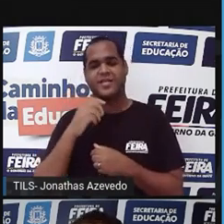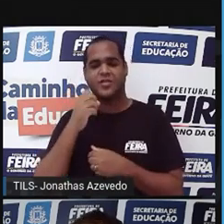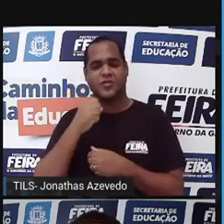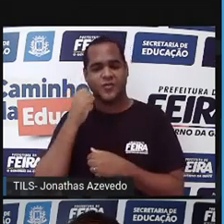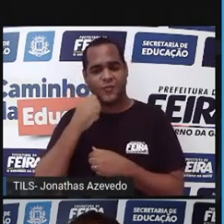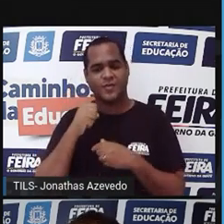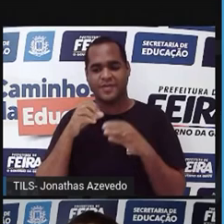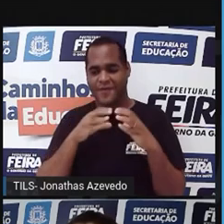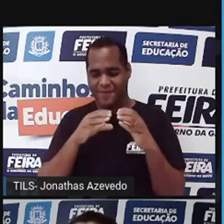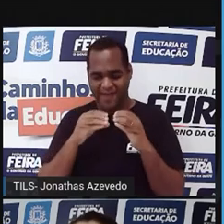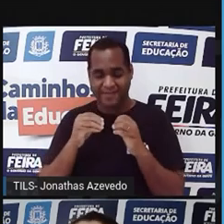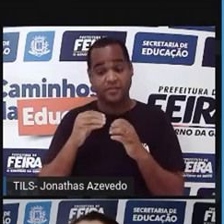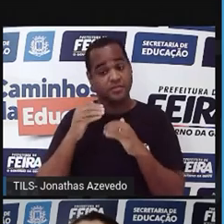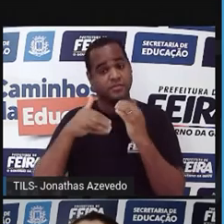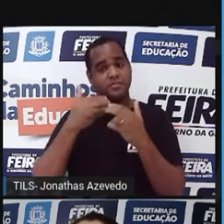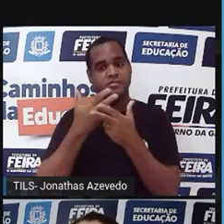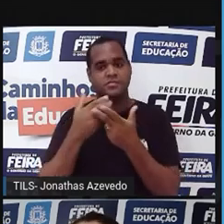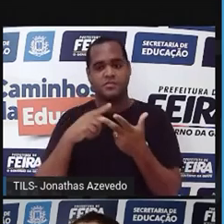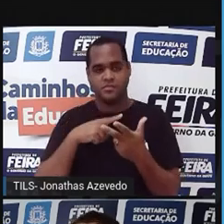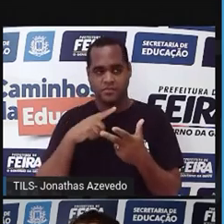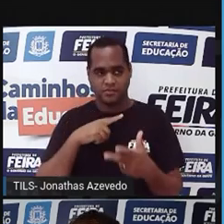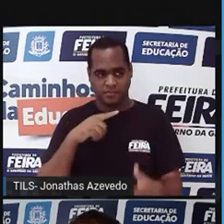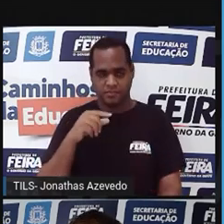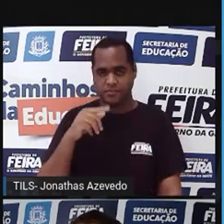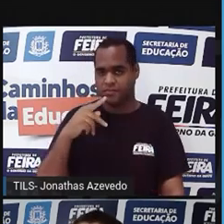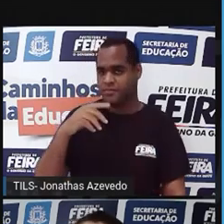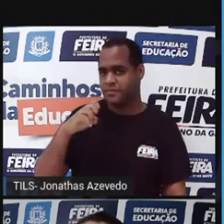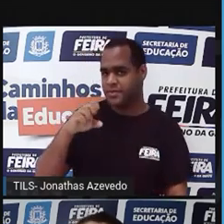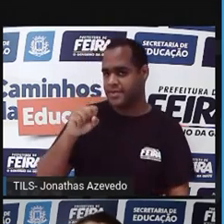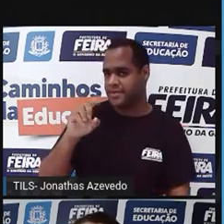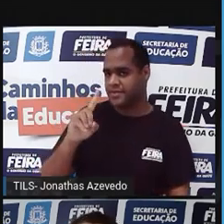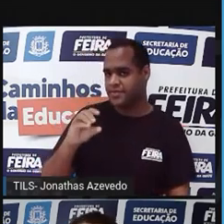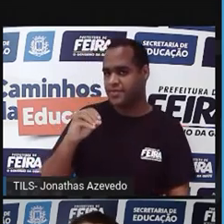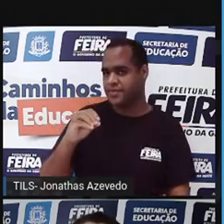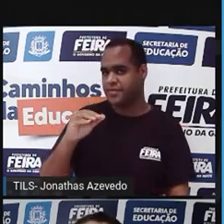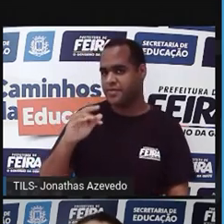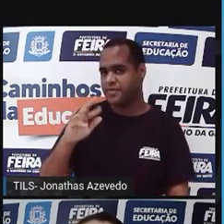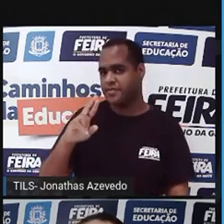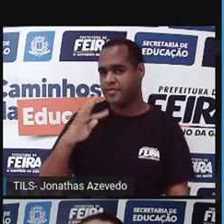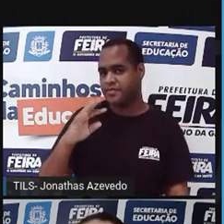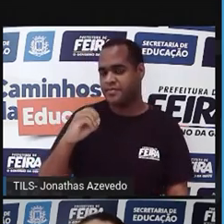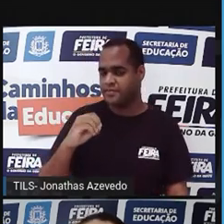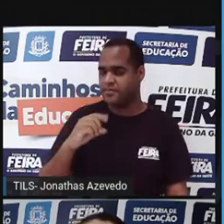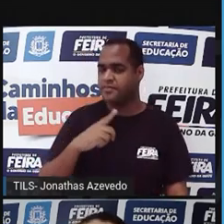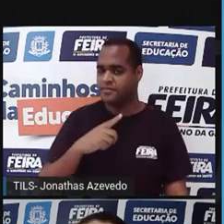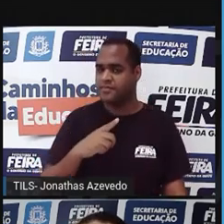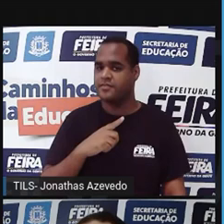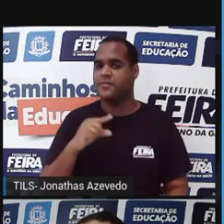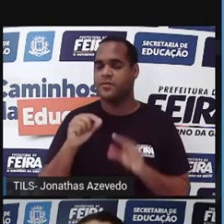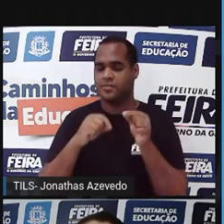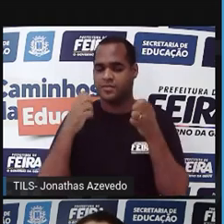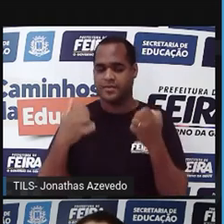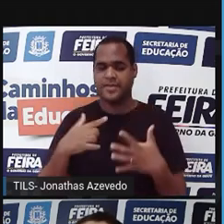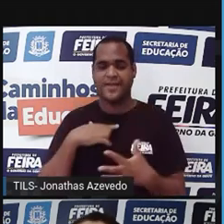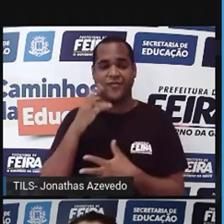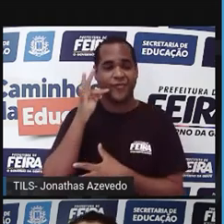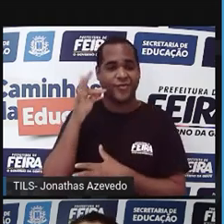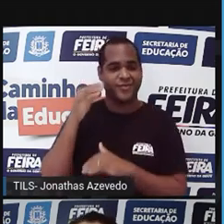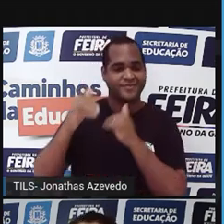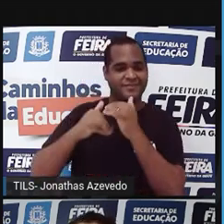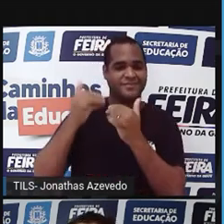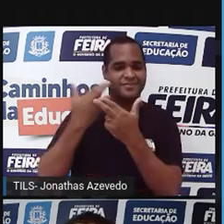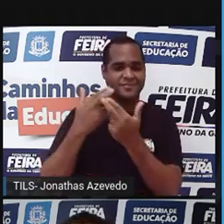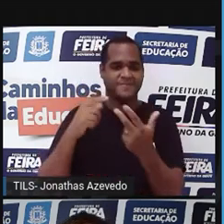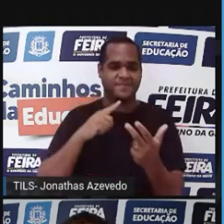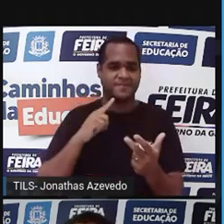pericarpo desenvolvido. E o que é um pseudofruto? Um pseudofruto é um fruto que ele não se desenvolveu a